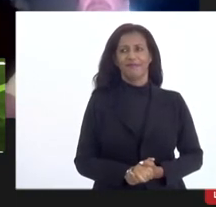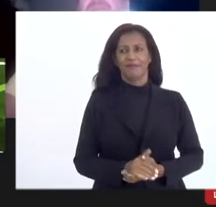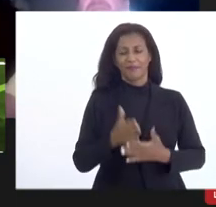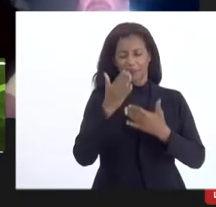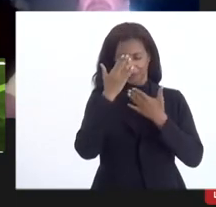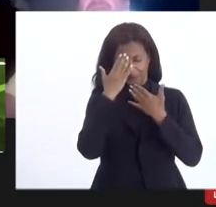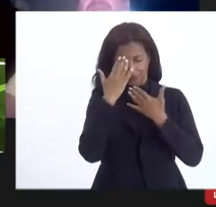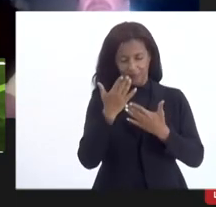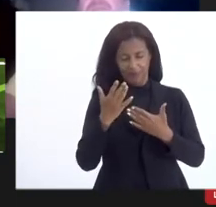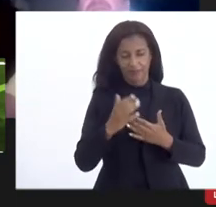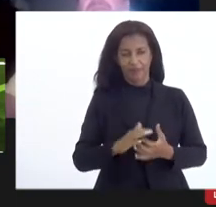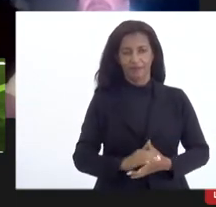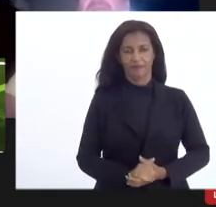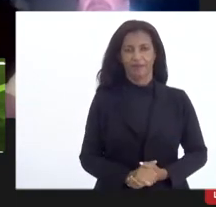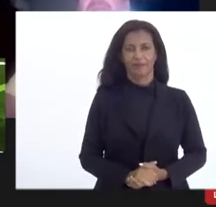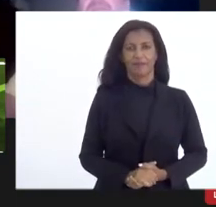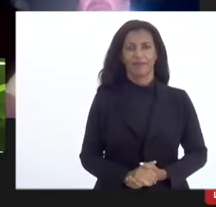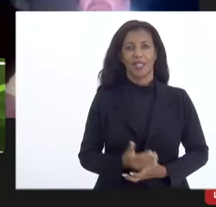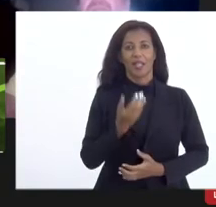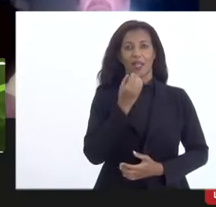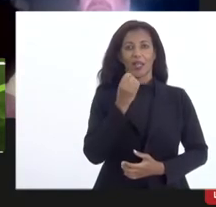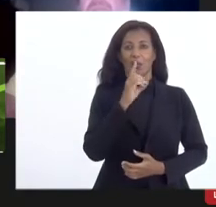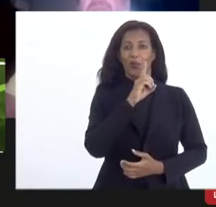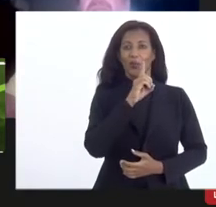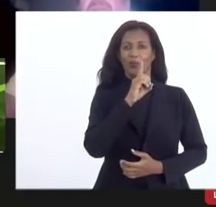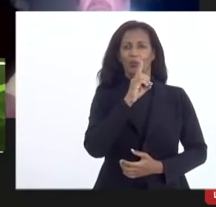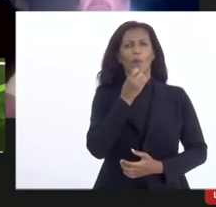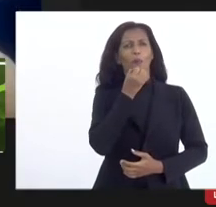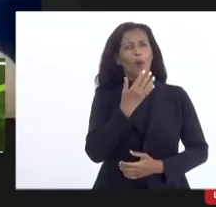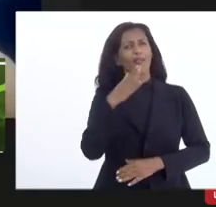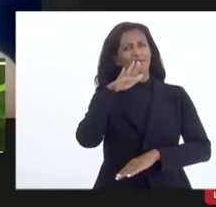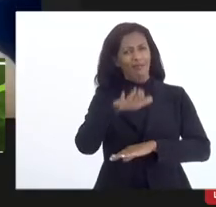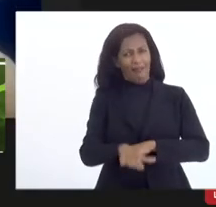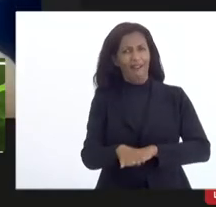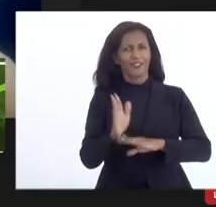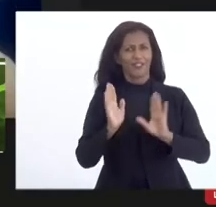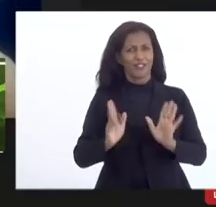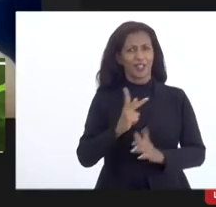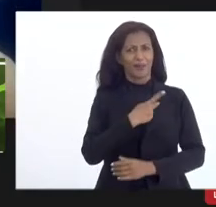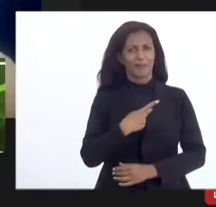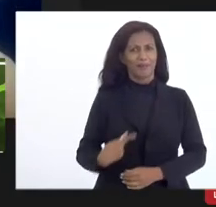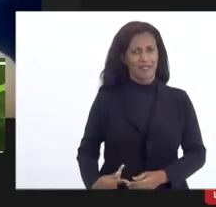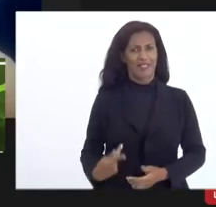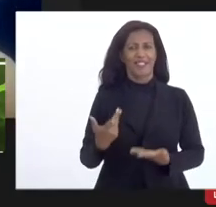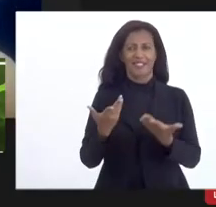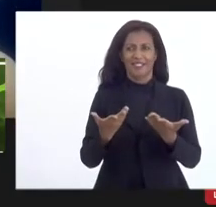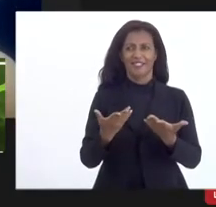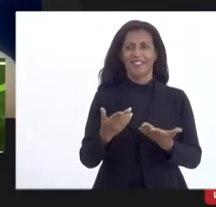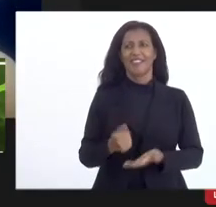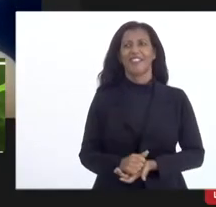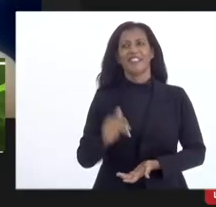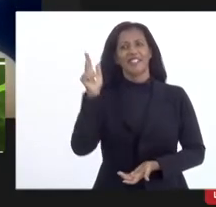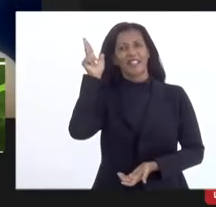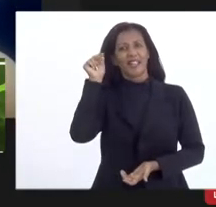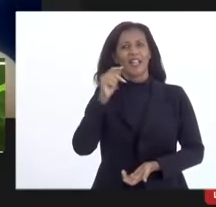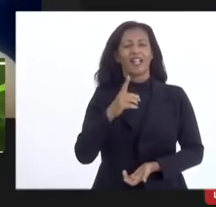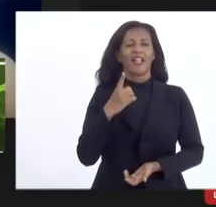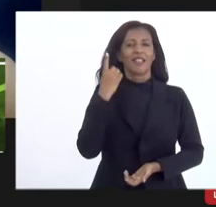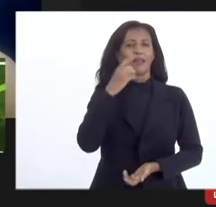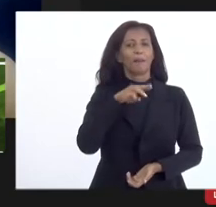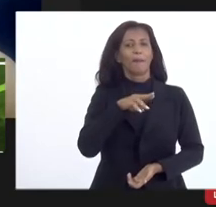graças bom dia bom boa tarde já a todos presidente Eleomar deputado Carlos Fink